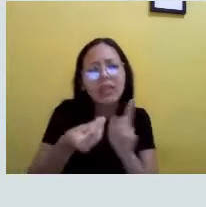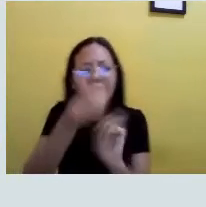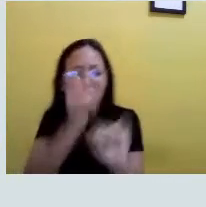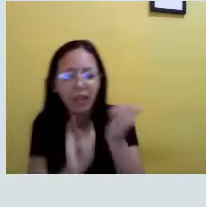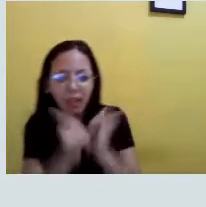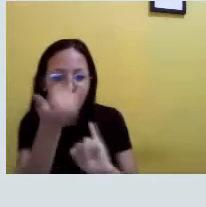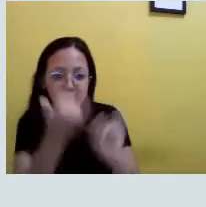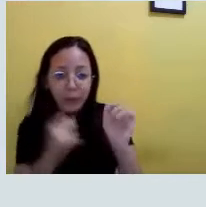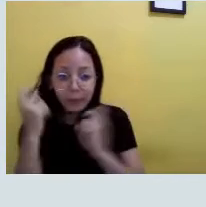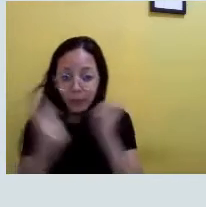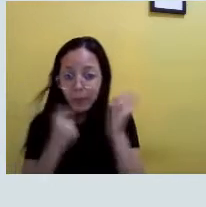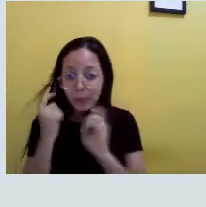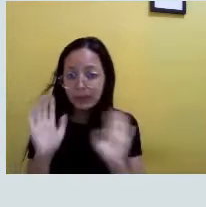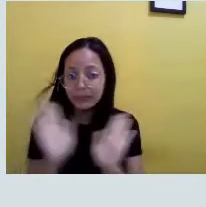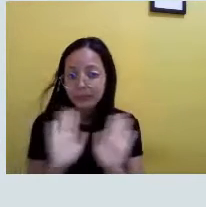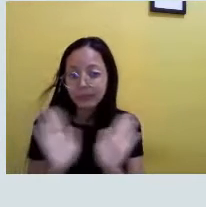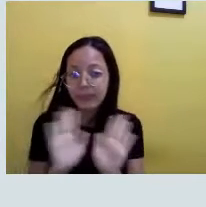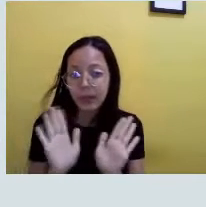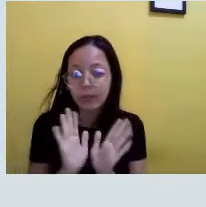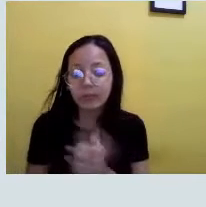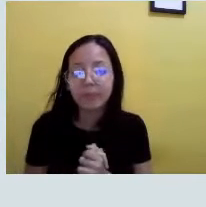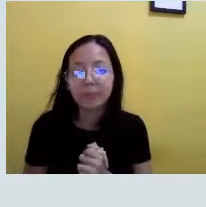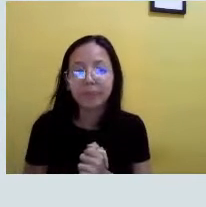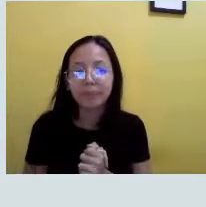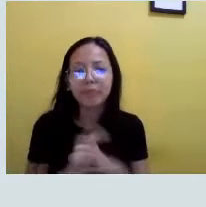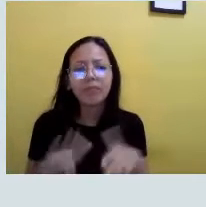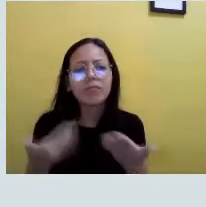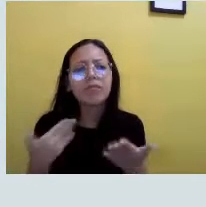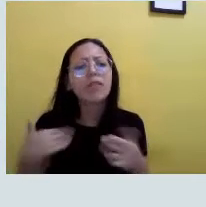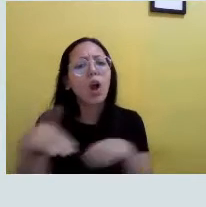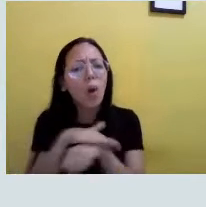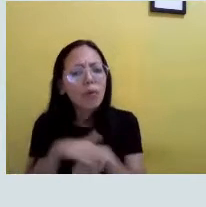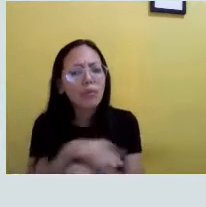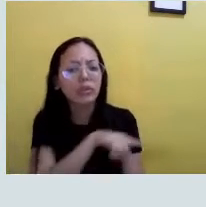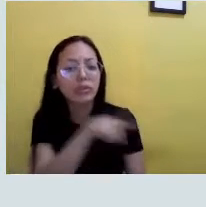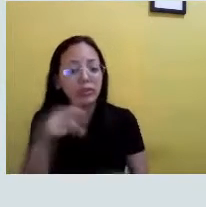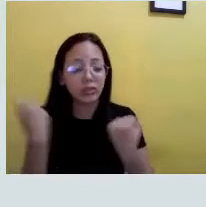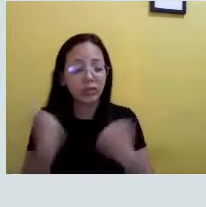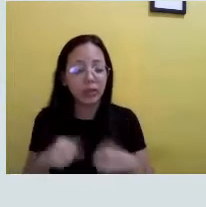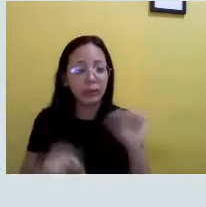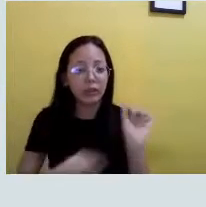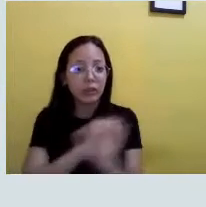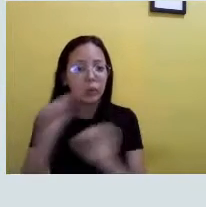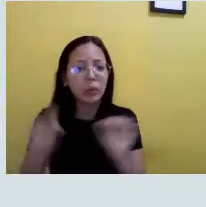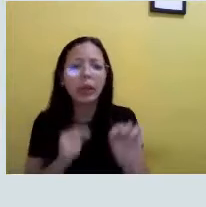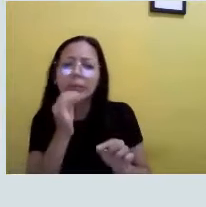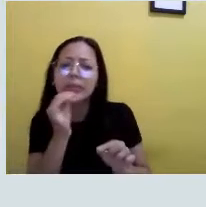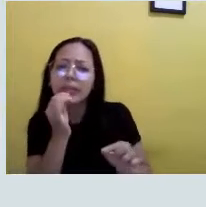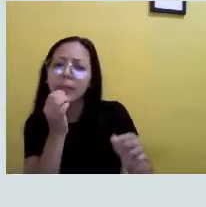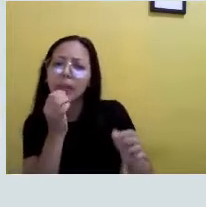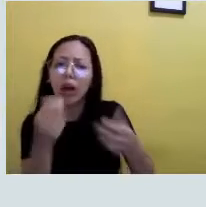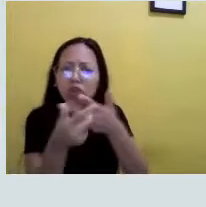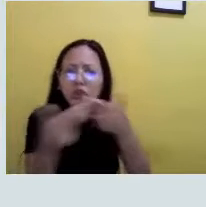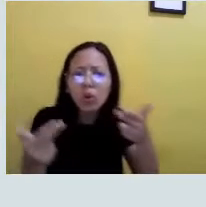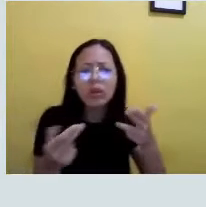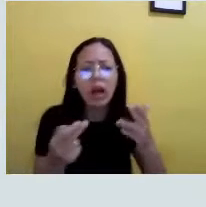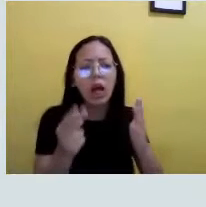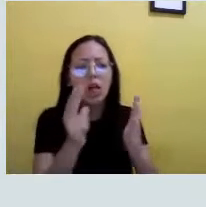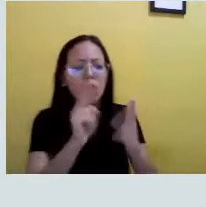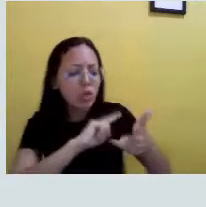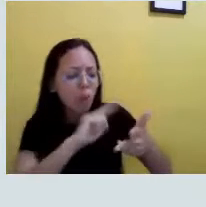tudo mais. Não se preocupe. Só que, ok. Eu conversei com vocês que a gente precisa justamente nomear as coisas. Então,